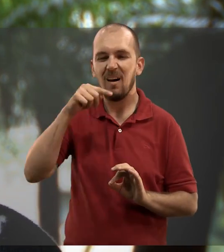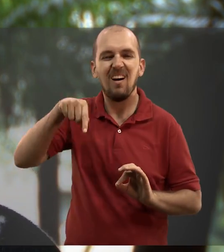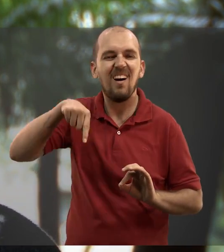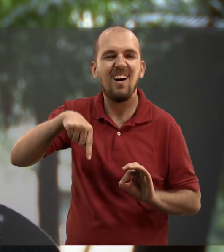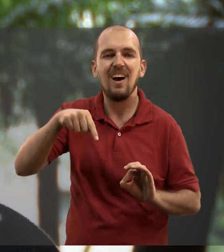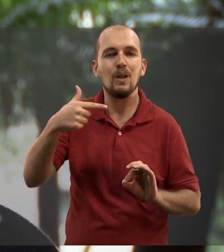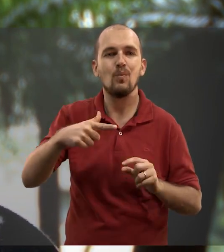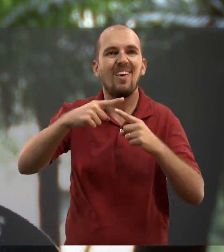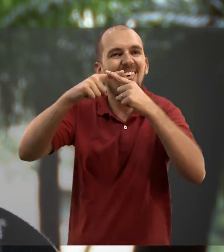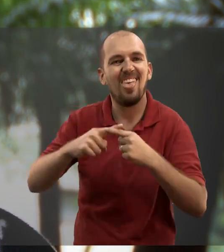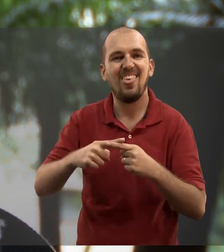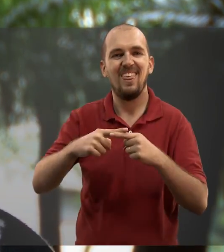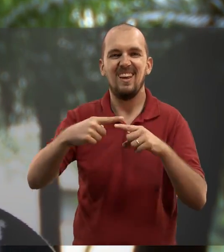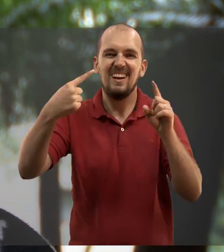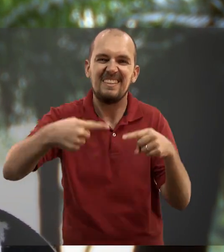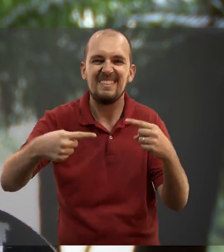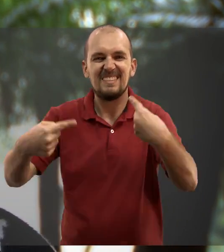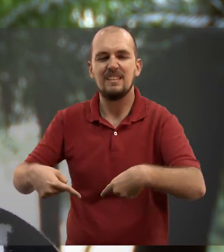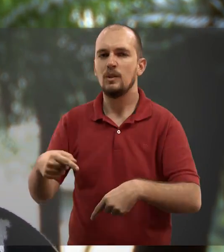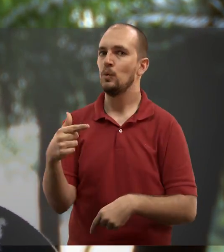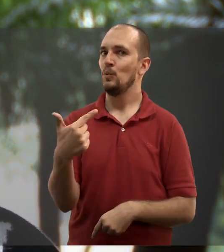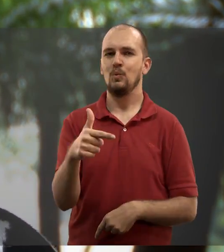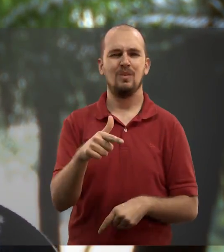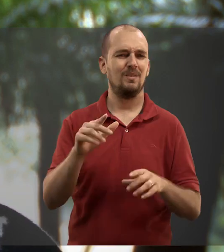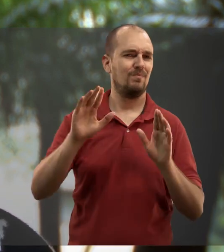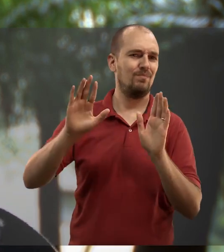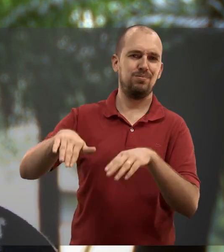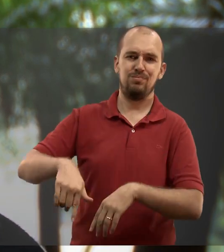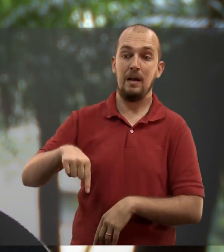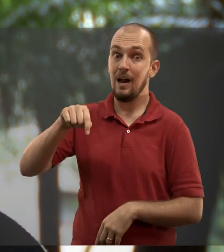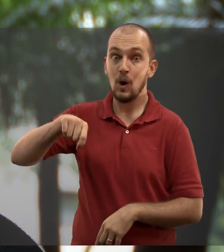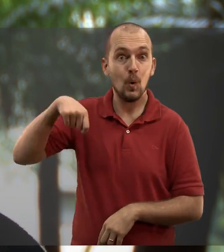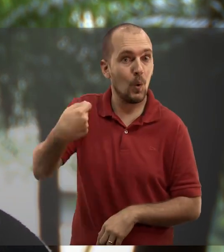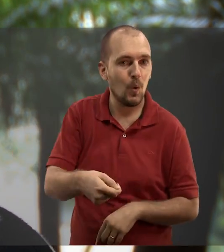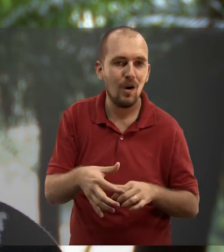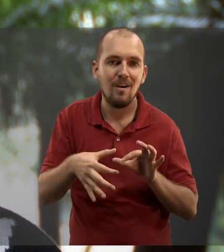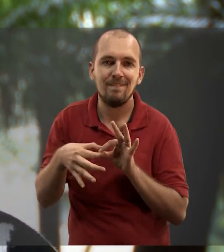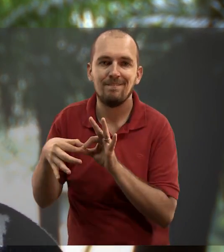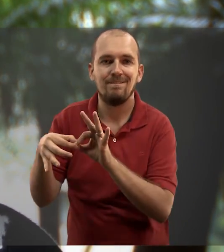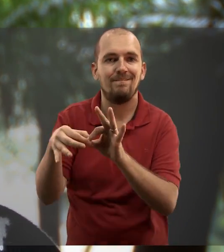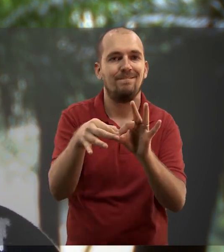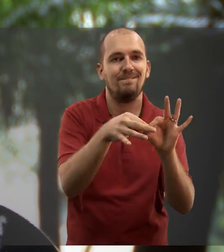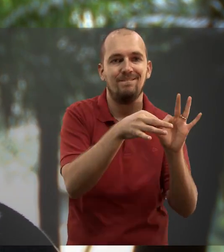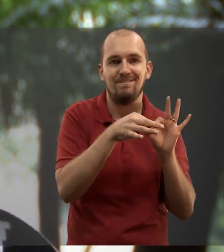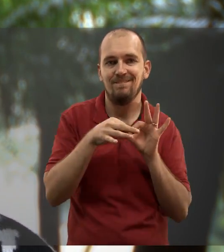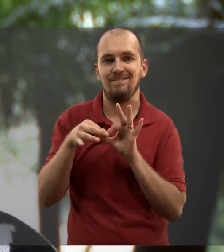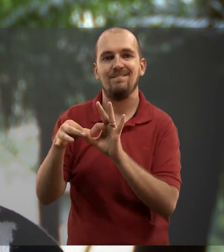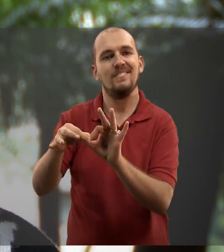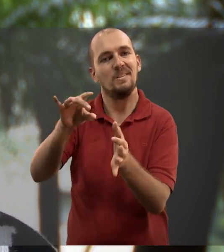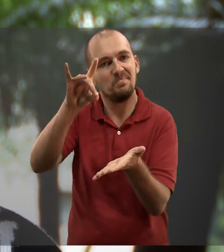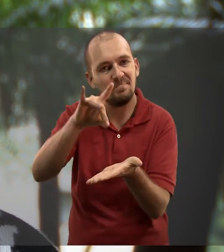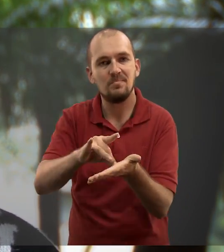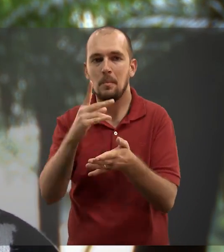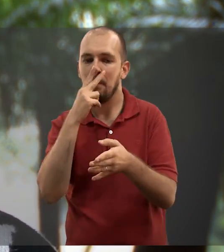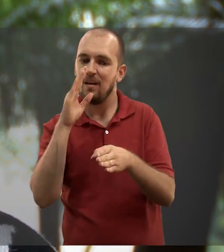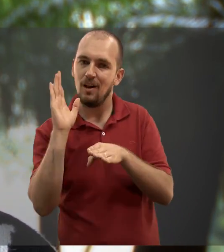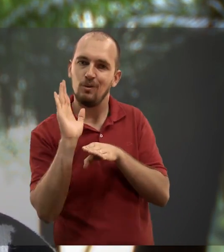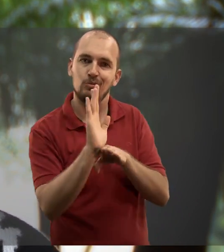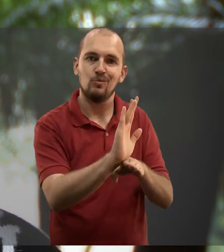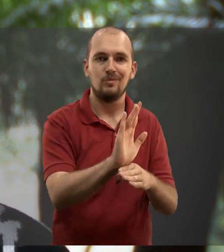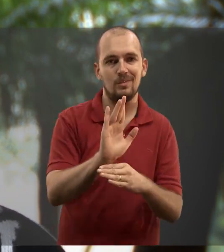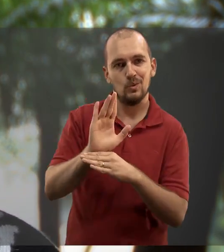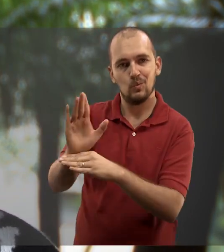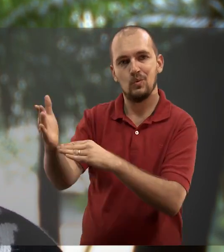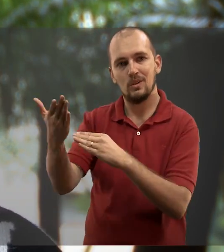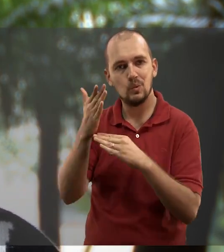as pessoas não têm essa necessidade de competitividade acadêmica, então todo mundo se ajuda, todo mundo